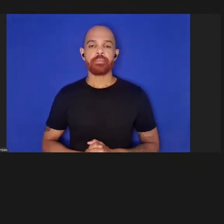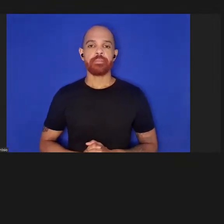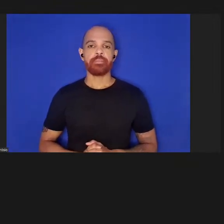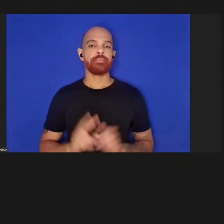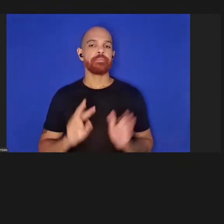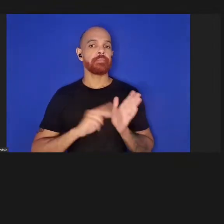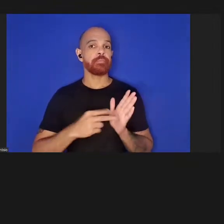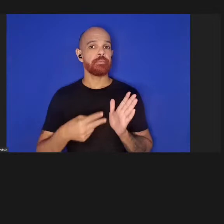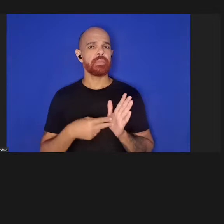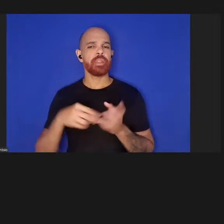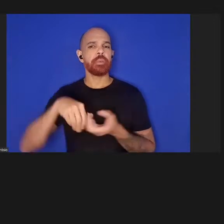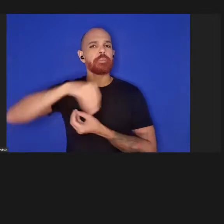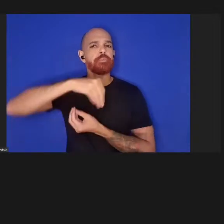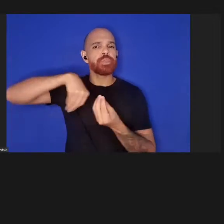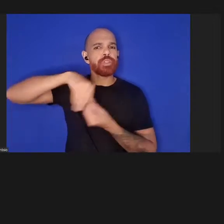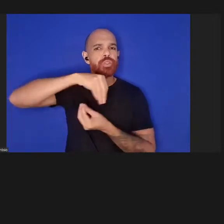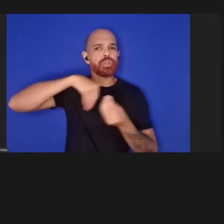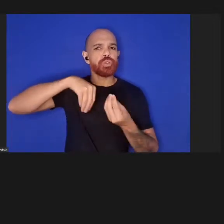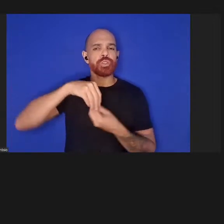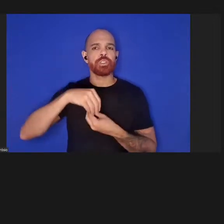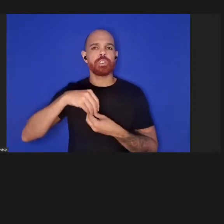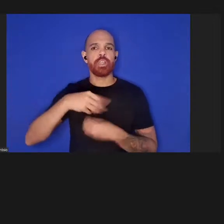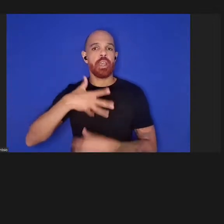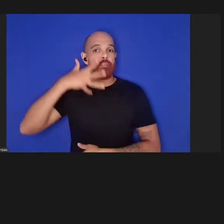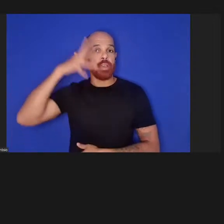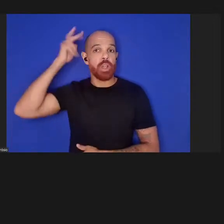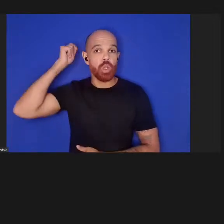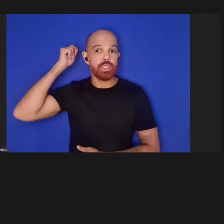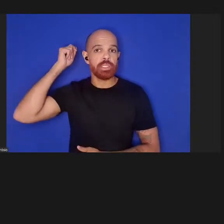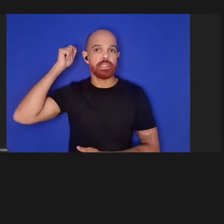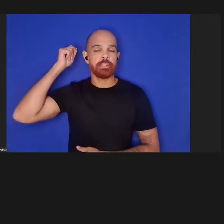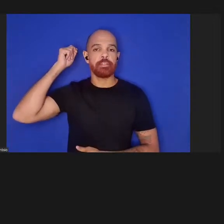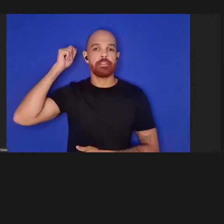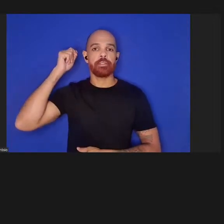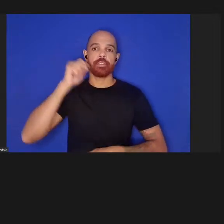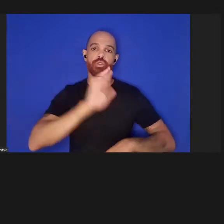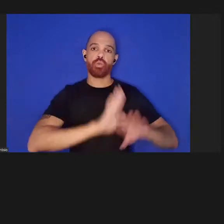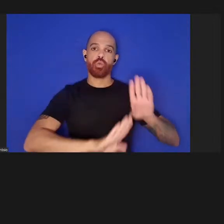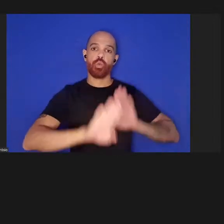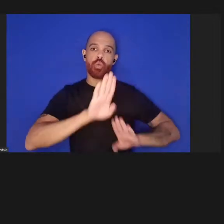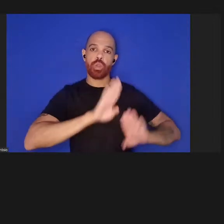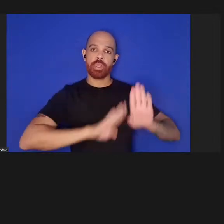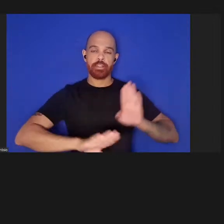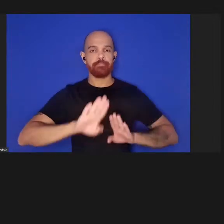uma mistura de velocidade e cuidado e cautela